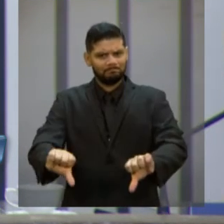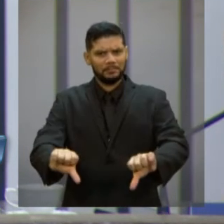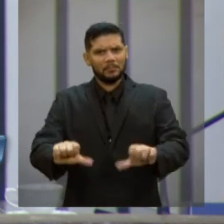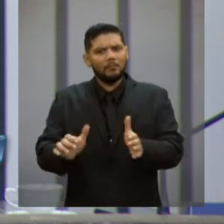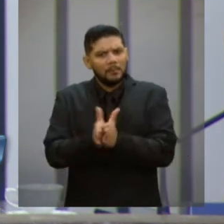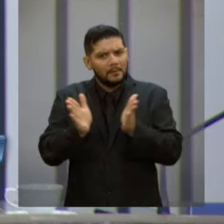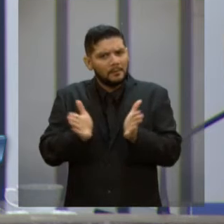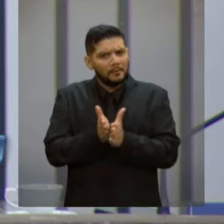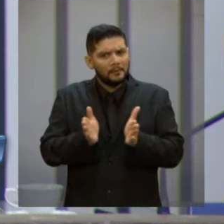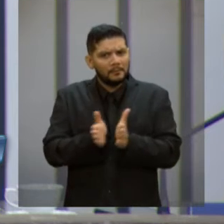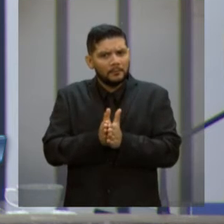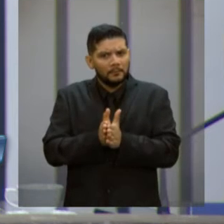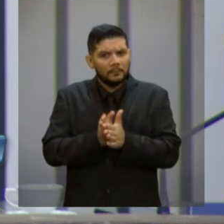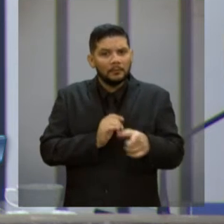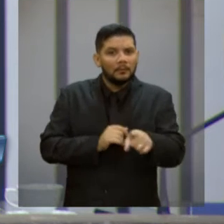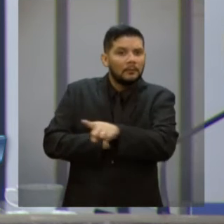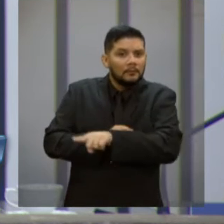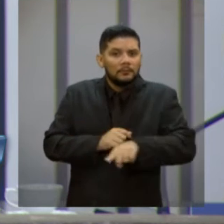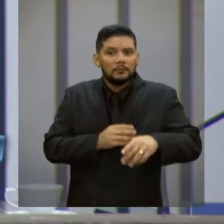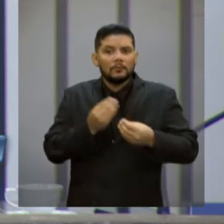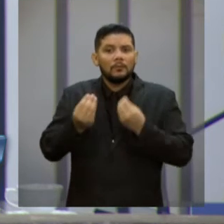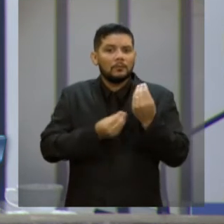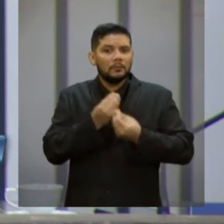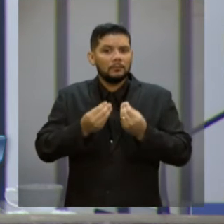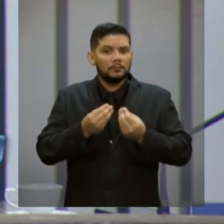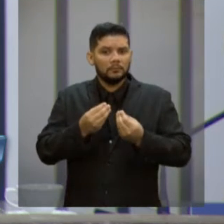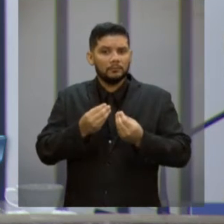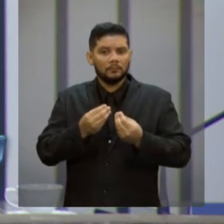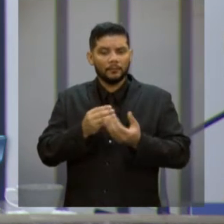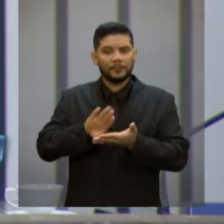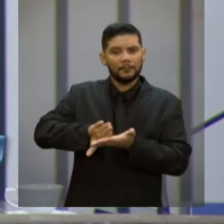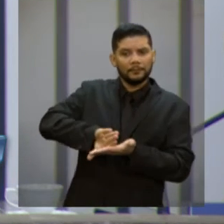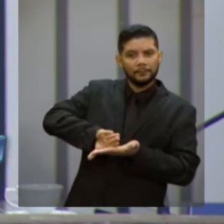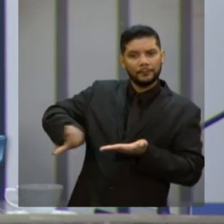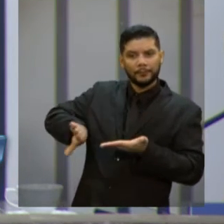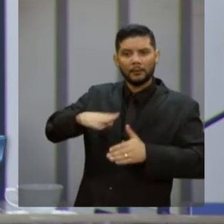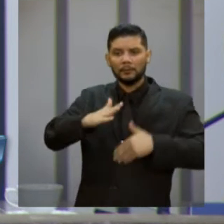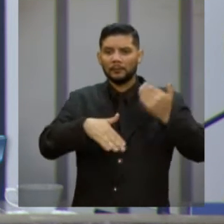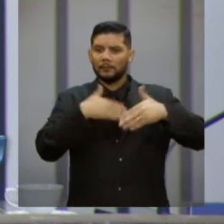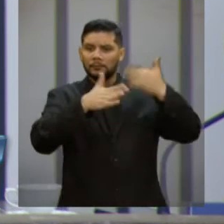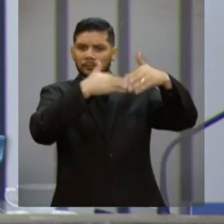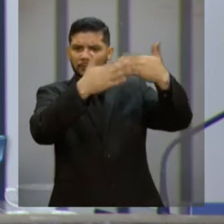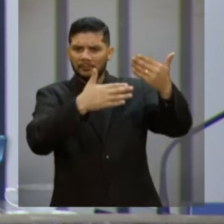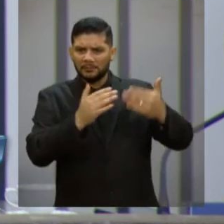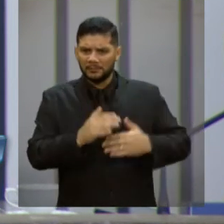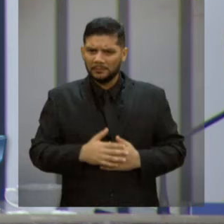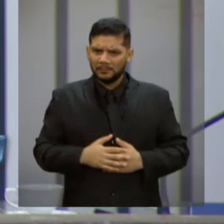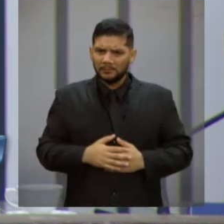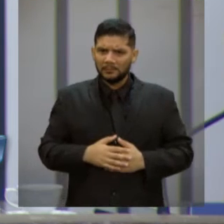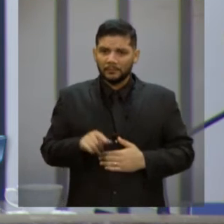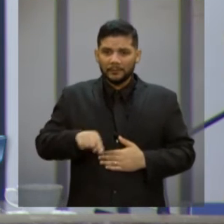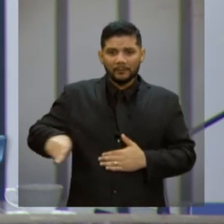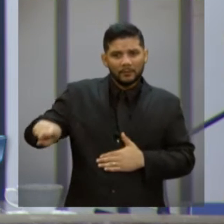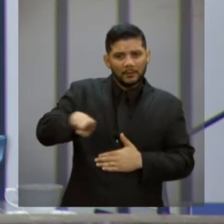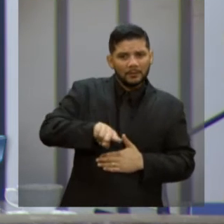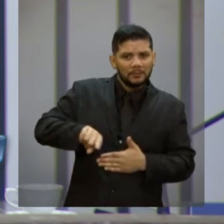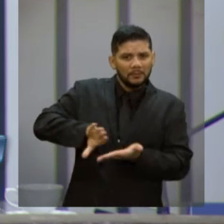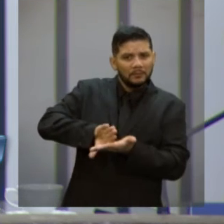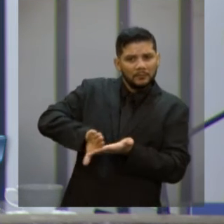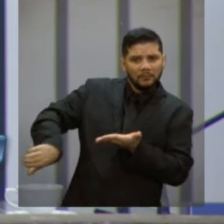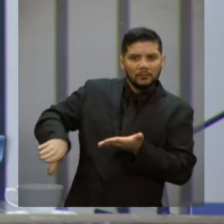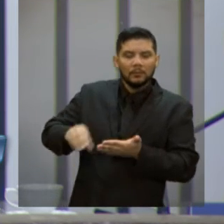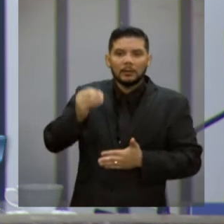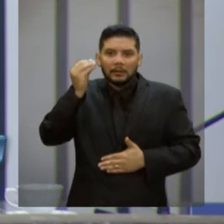dessa forma, vão ficar à margem desse desenvolvimento, vão ficar totalmente à margem das